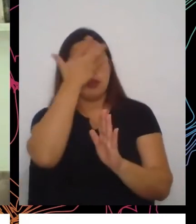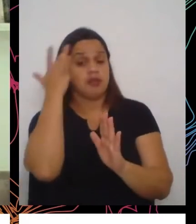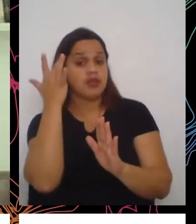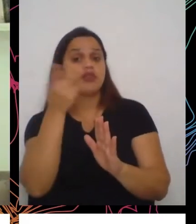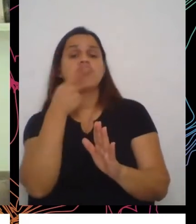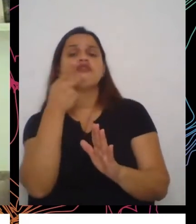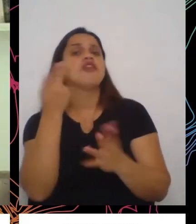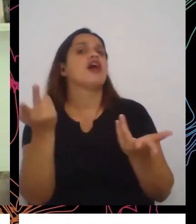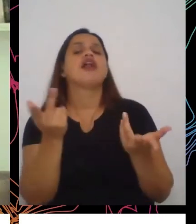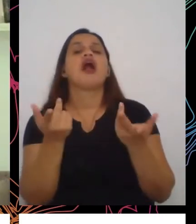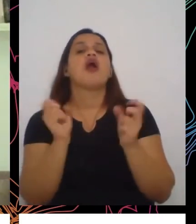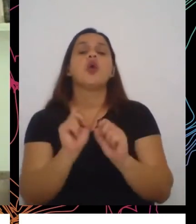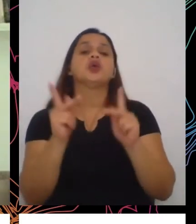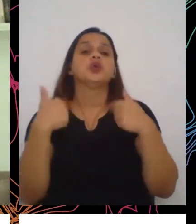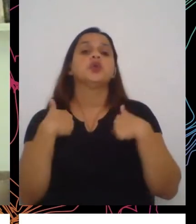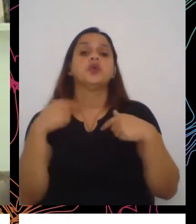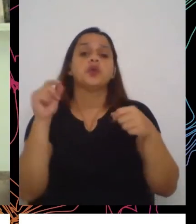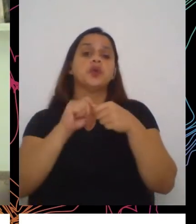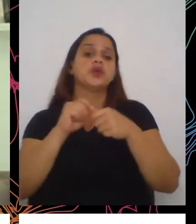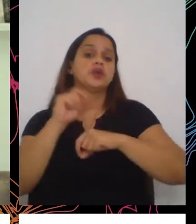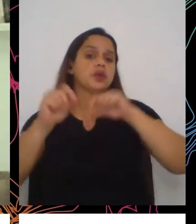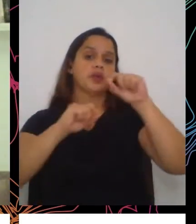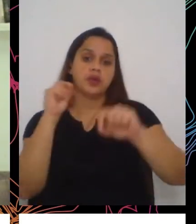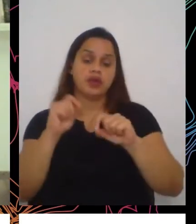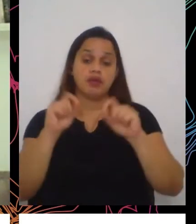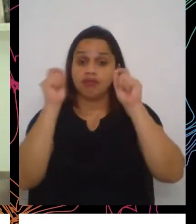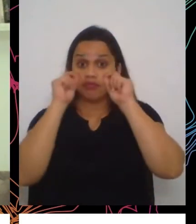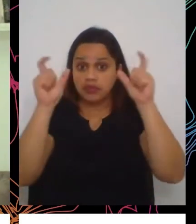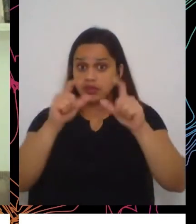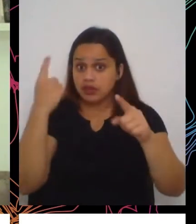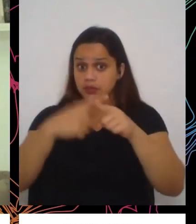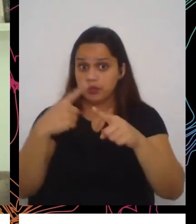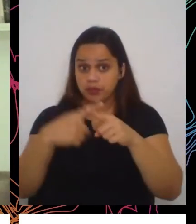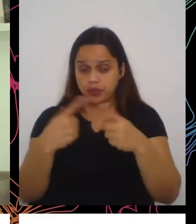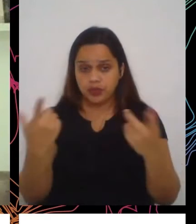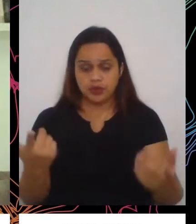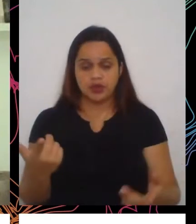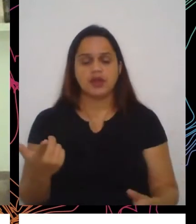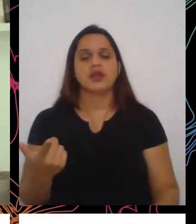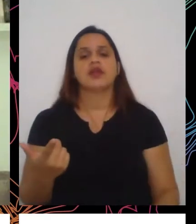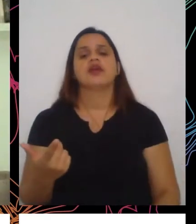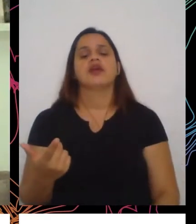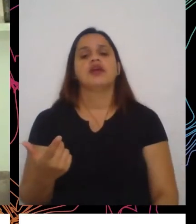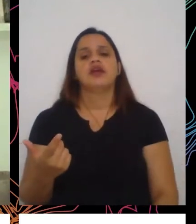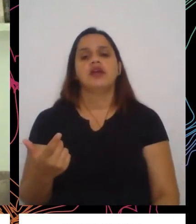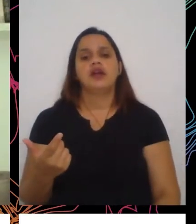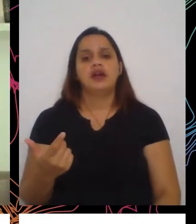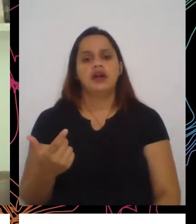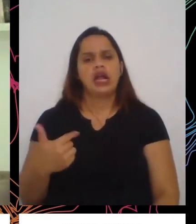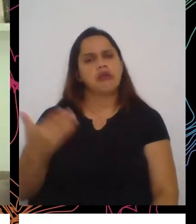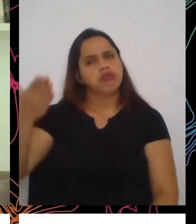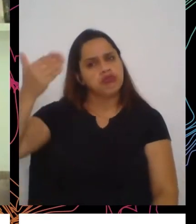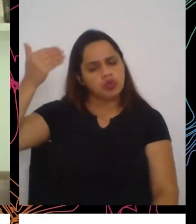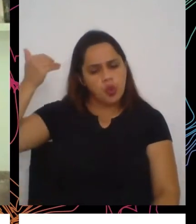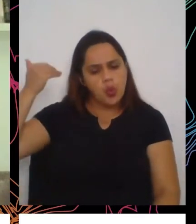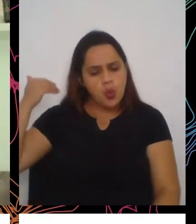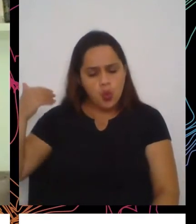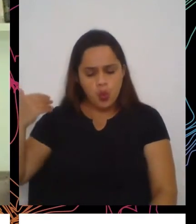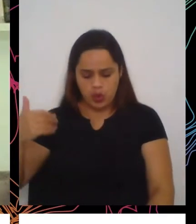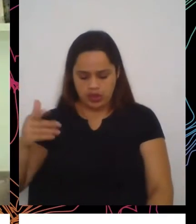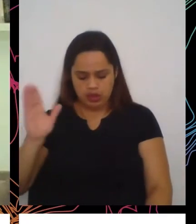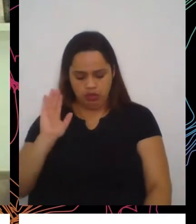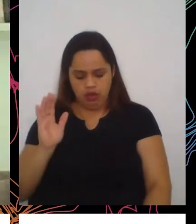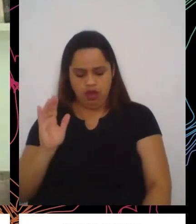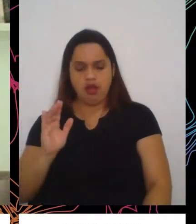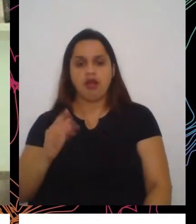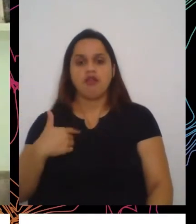posso fazer? É interessante porque, lá no início do milênio, quando foi lançado o Fome